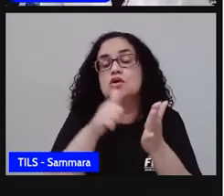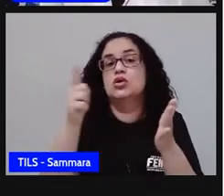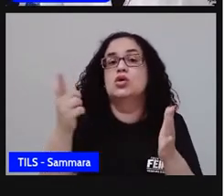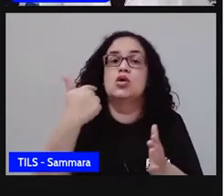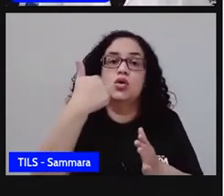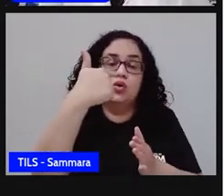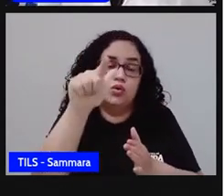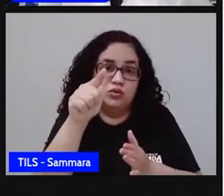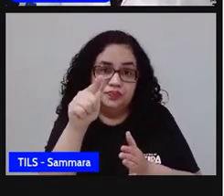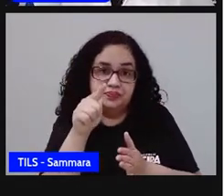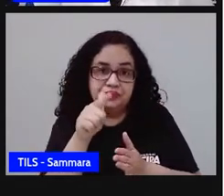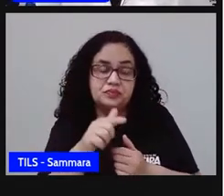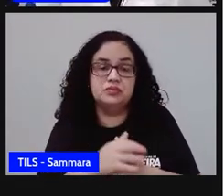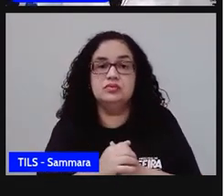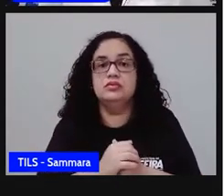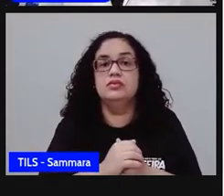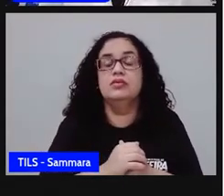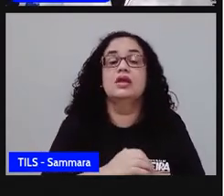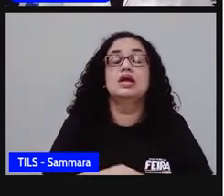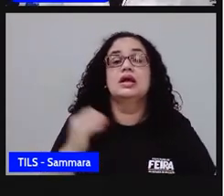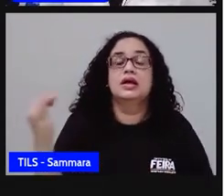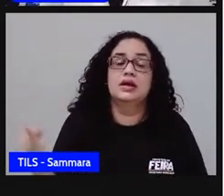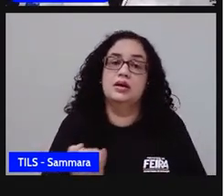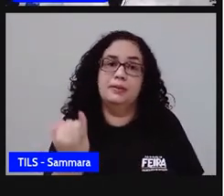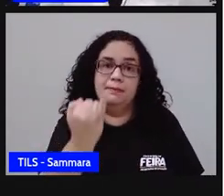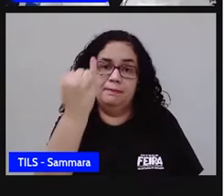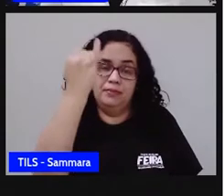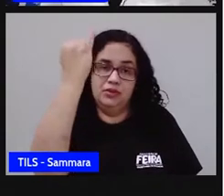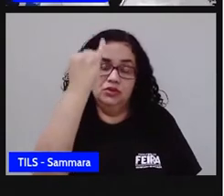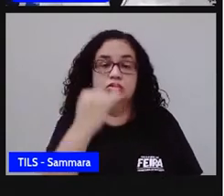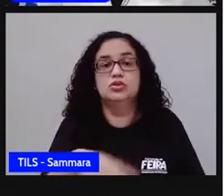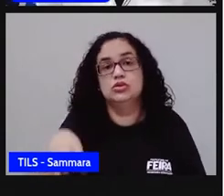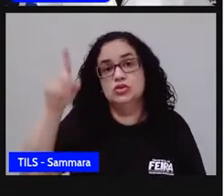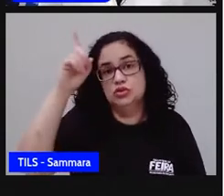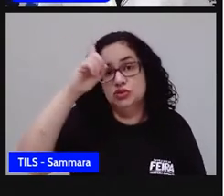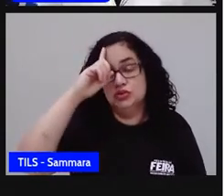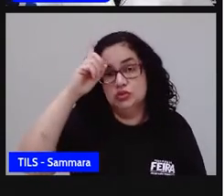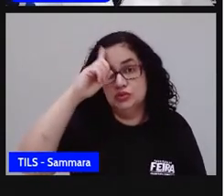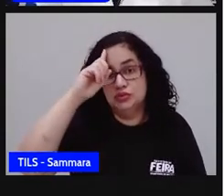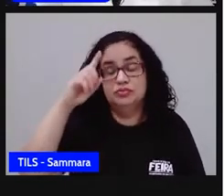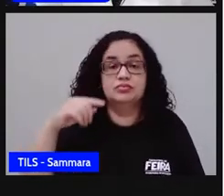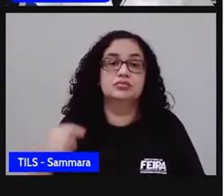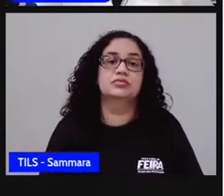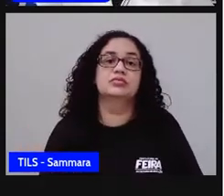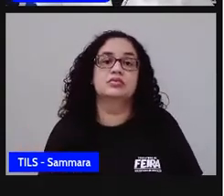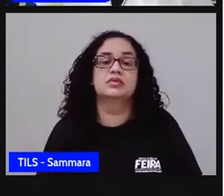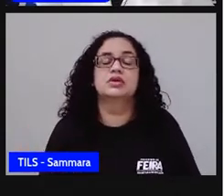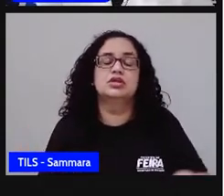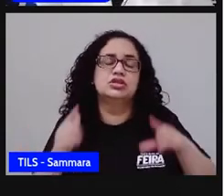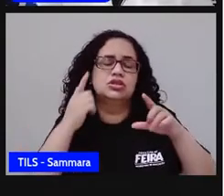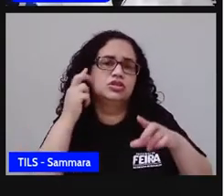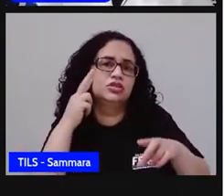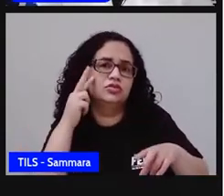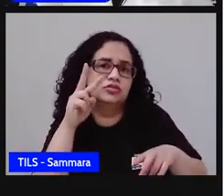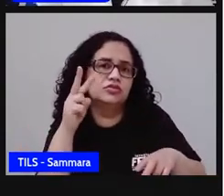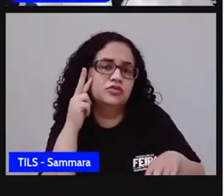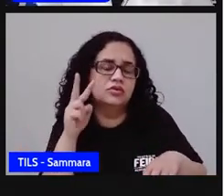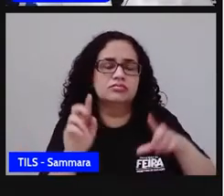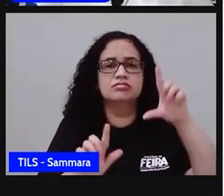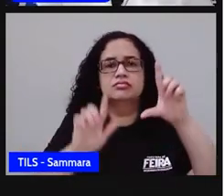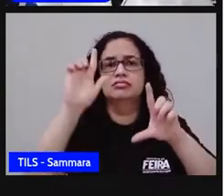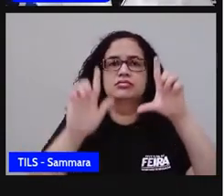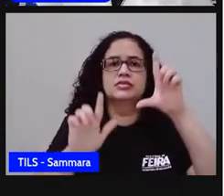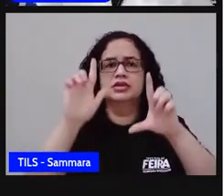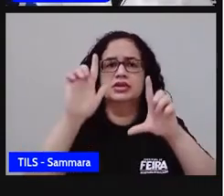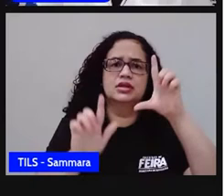outros, tá? Isso é muito importante para o nosso dia a dia. Quando a gente assiste noticiários